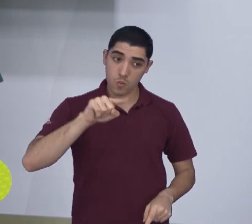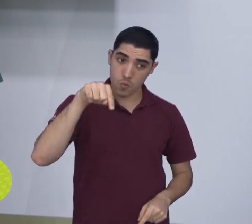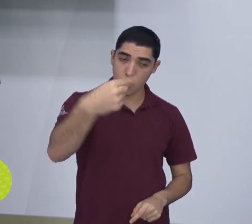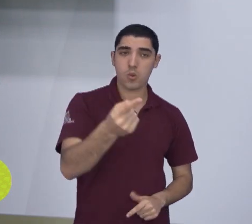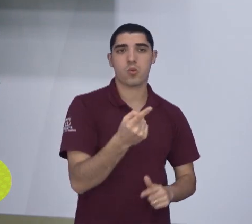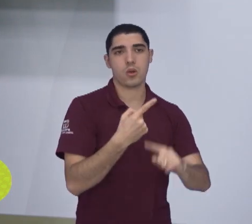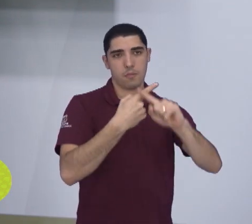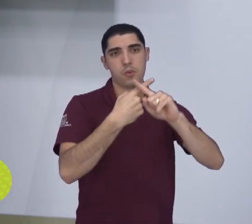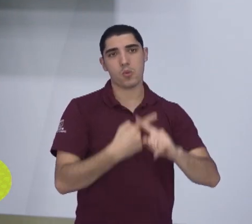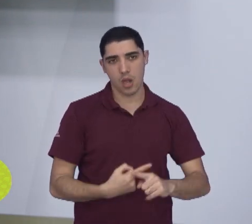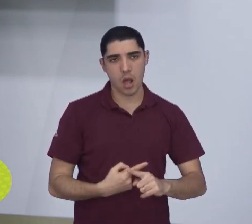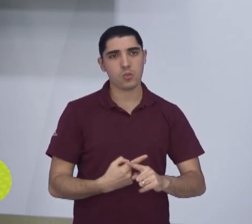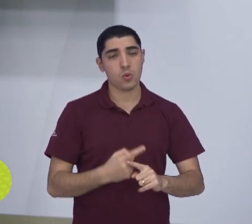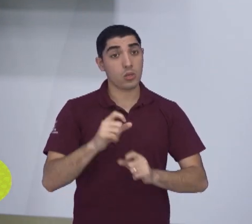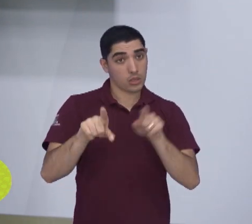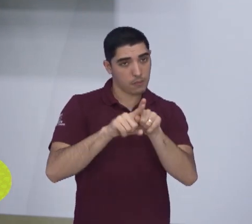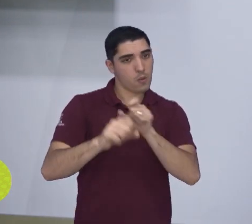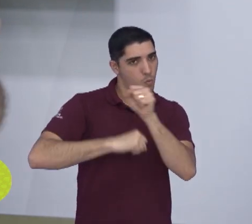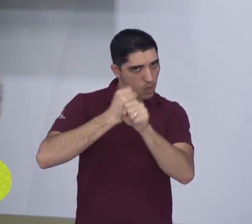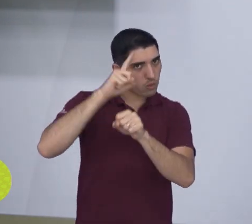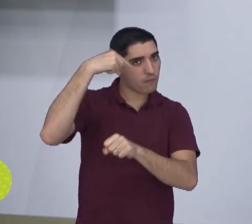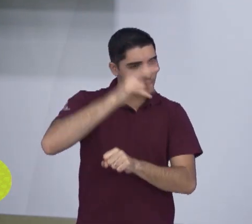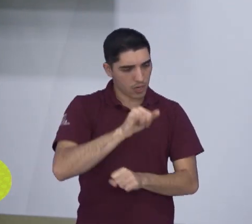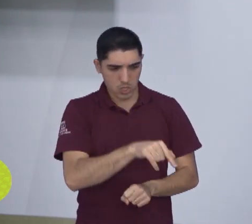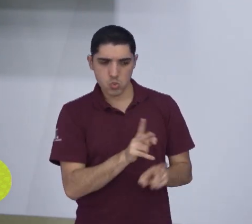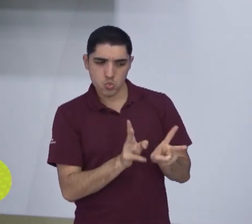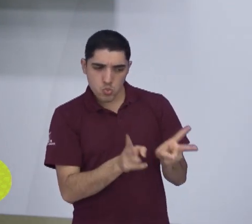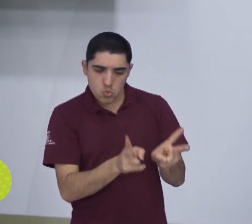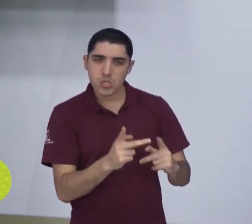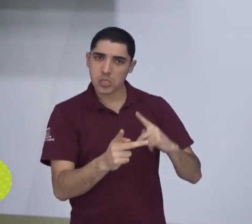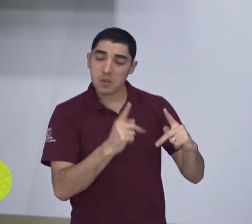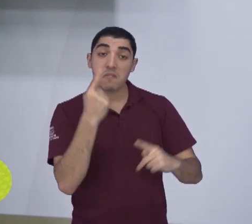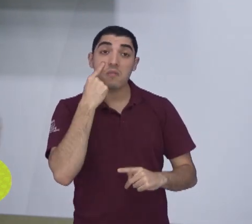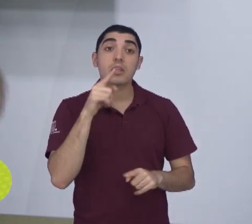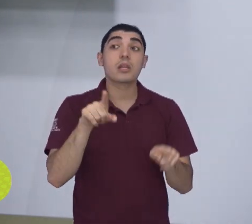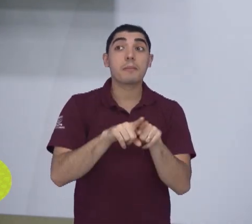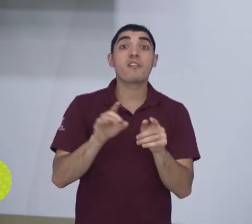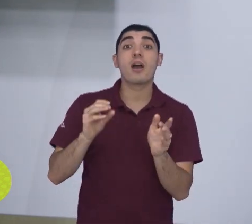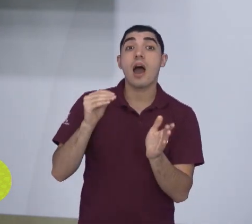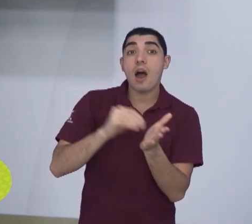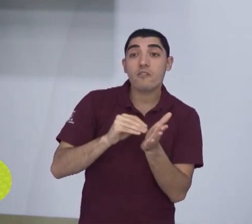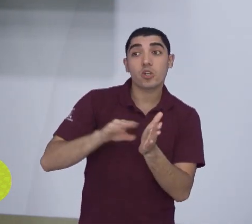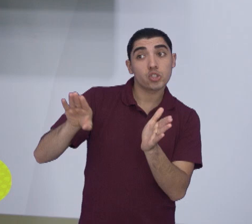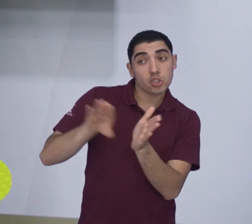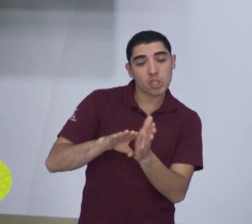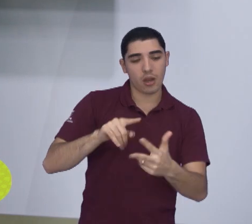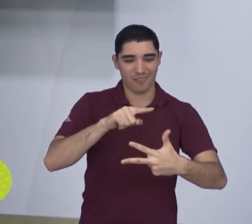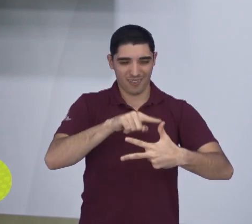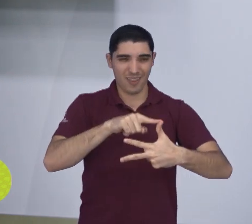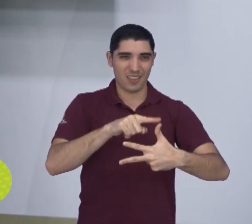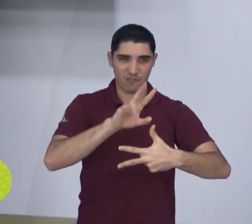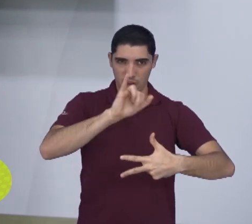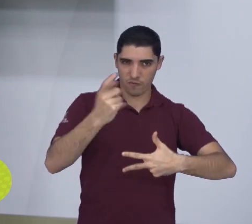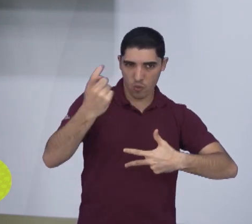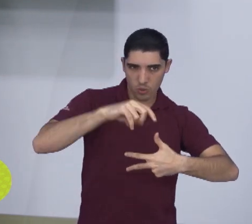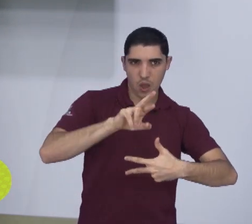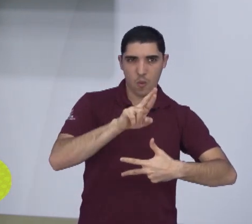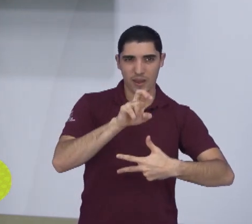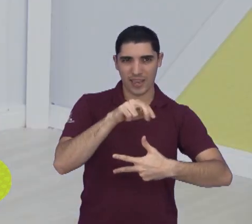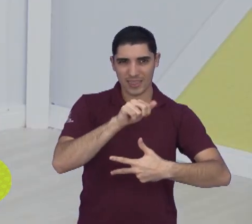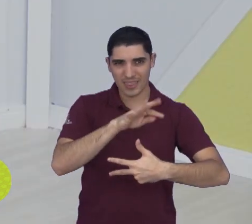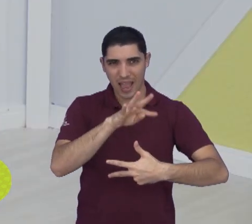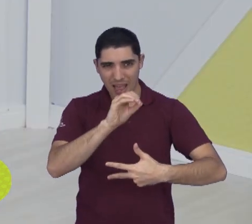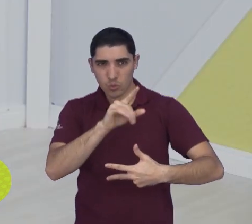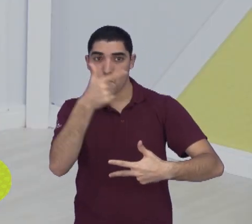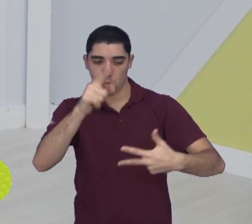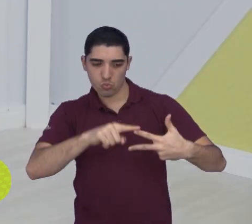seguir. Então a gente vai olhar com calma aí, esperando esses novos jogadores chegarem, o Carbonário retornar, enfim, esse time do São José ficar completo.